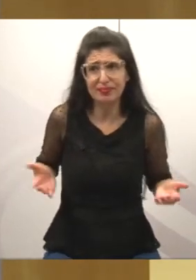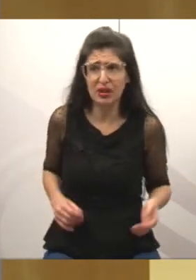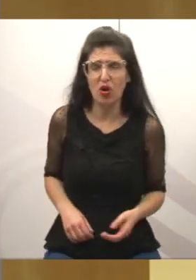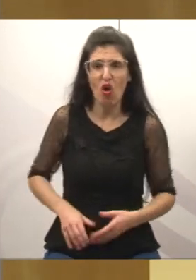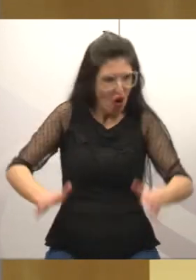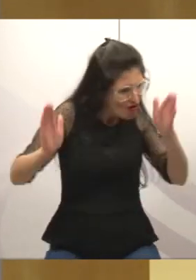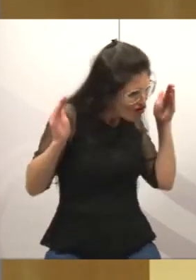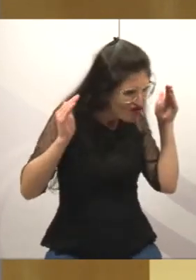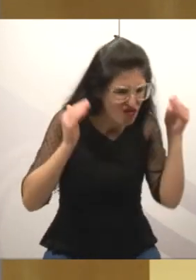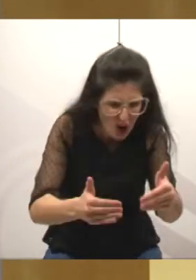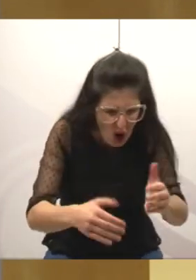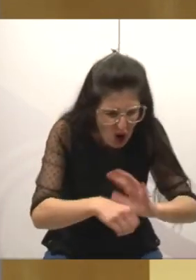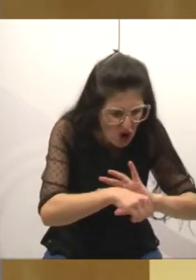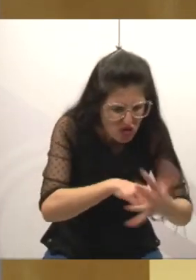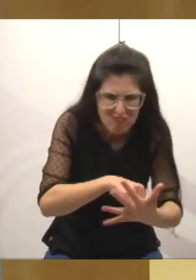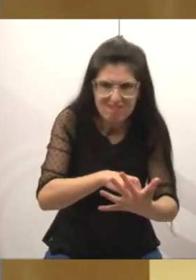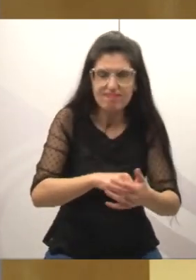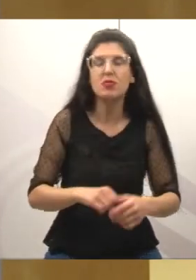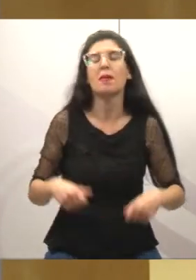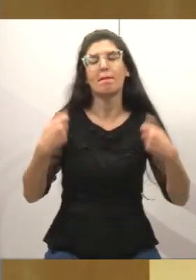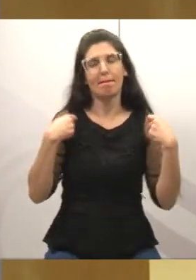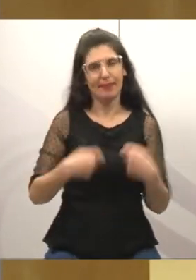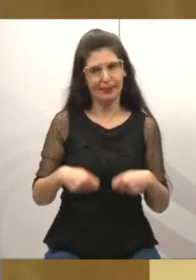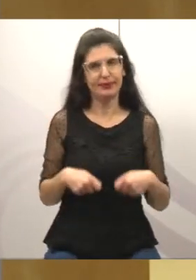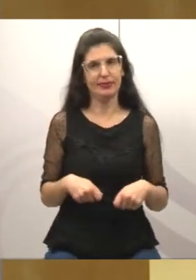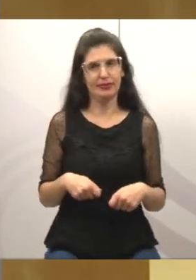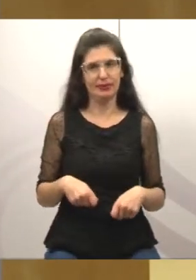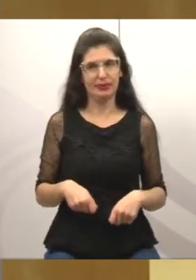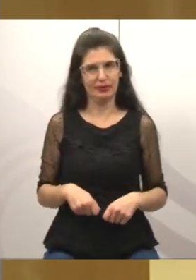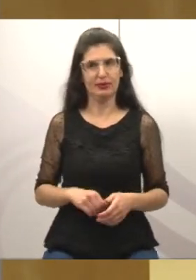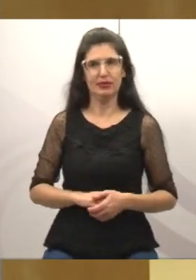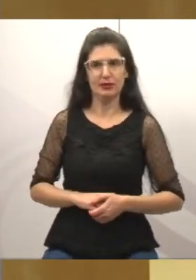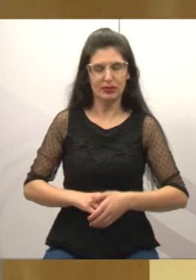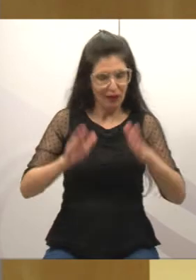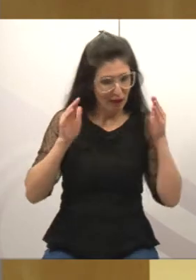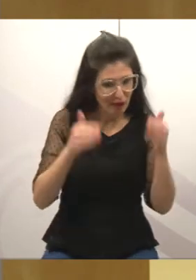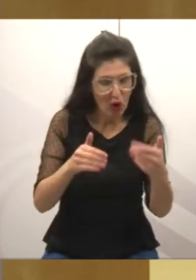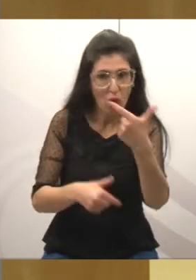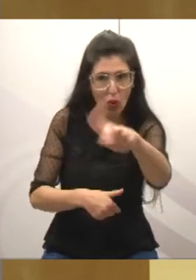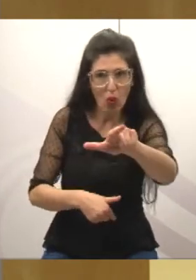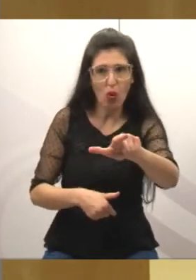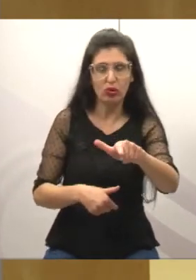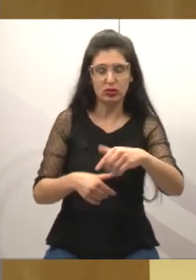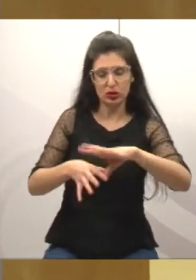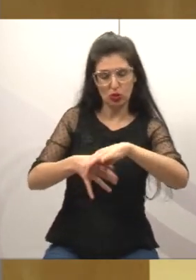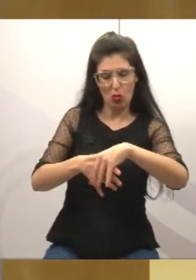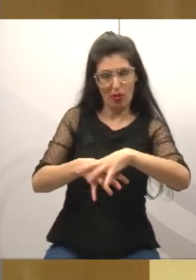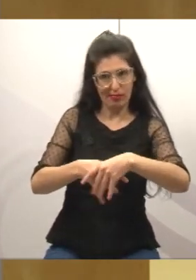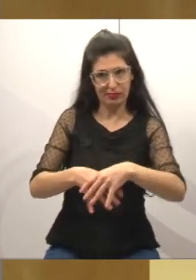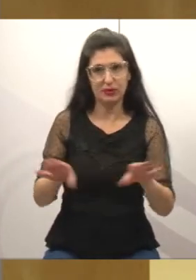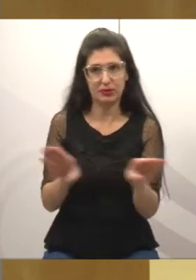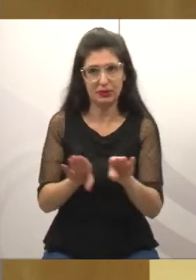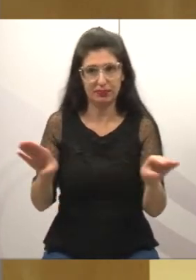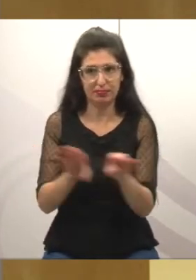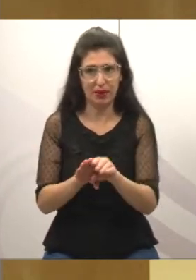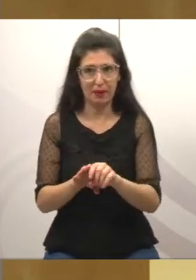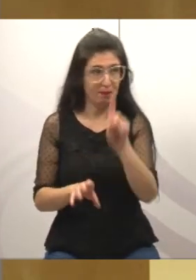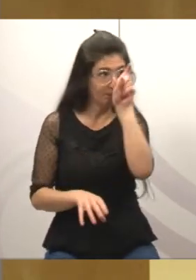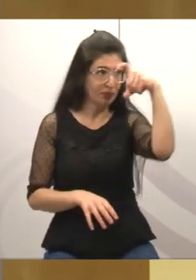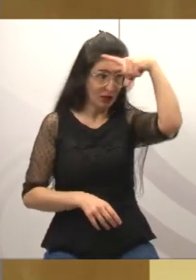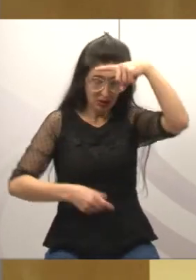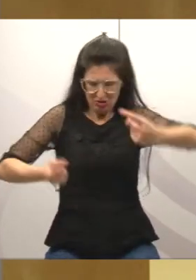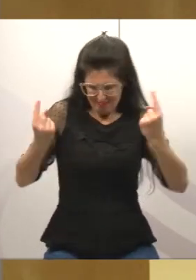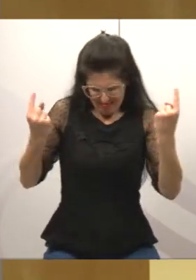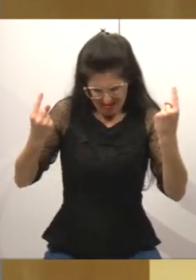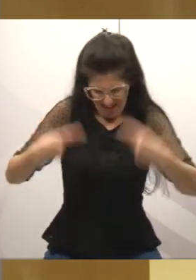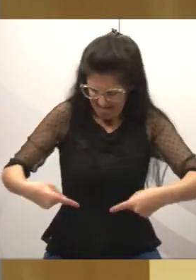A Secretaria de Saúde agora vai ter esse grande desafio de manter as ações relacionadas ao COVID, mas